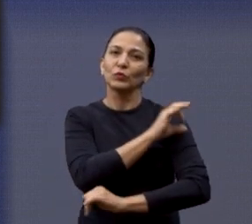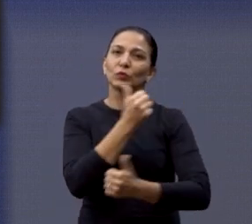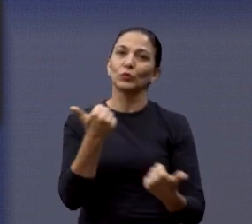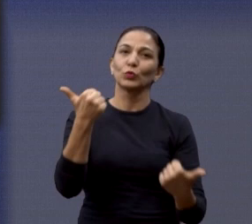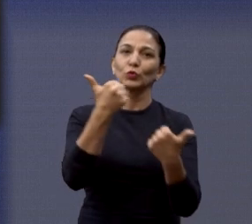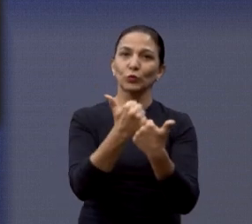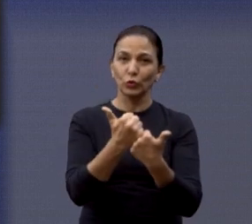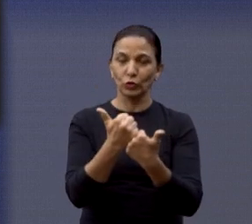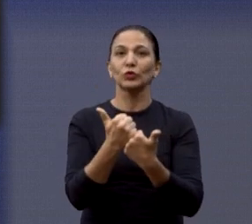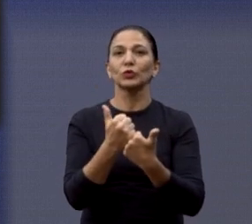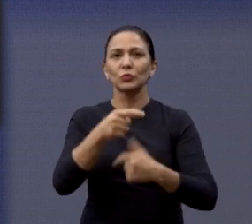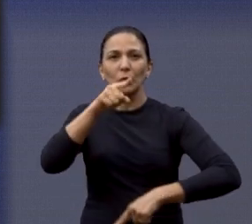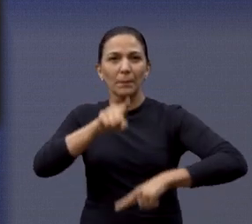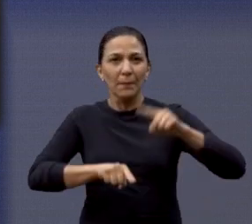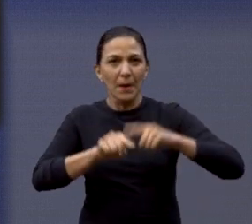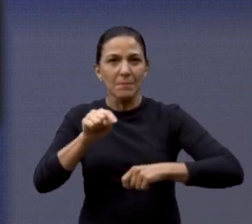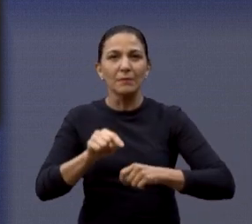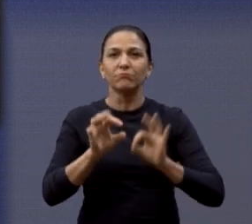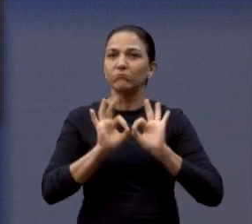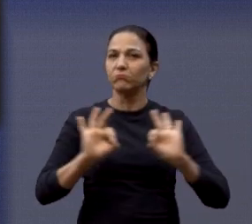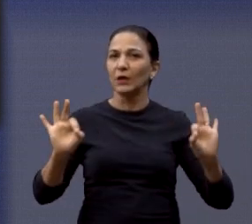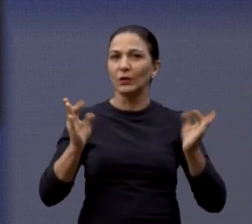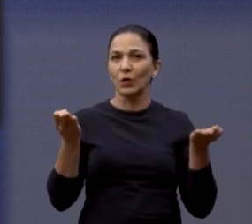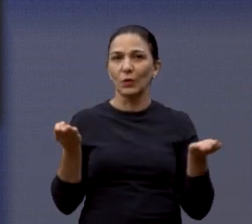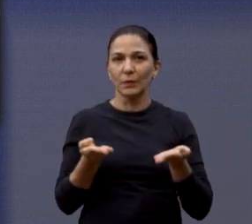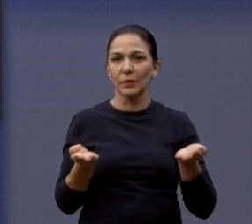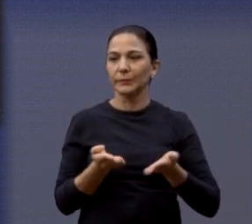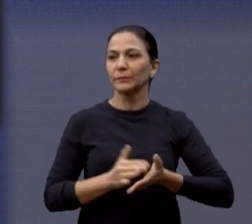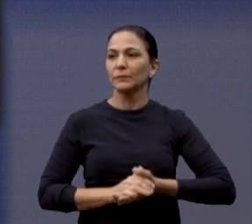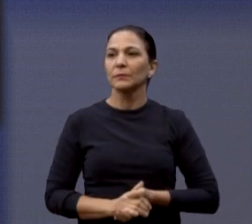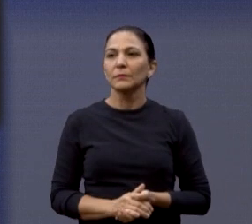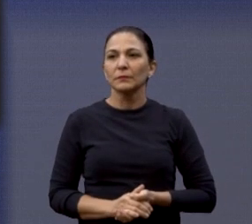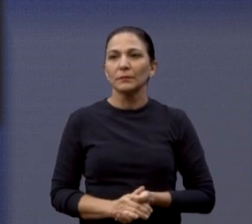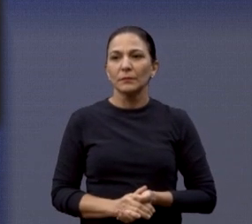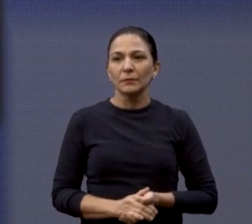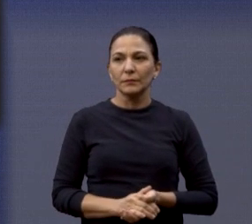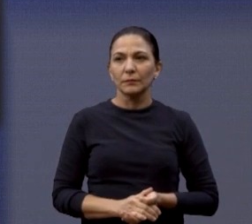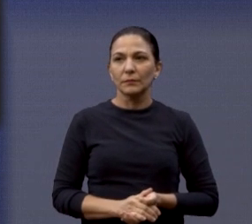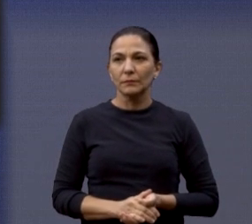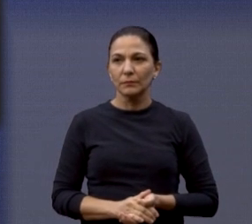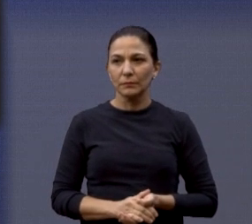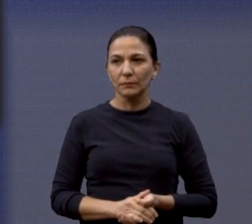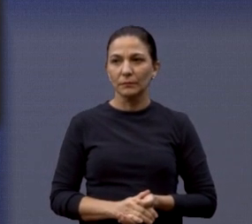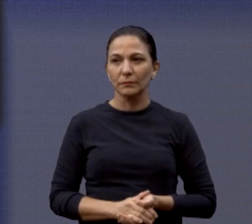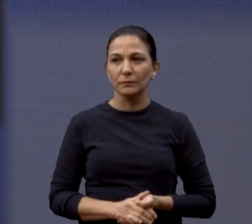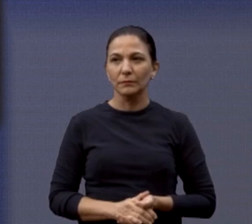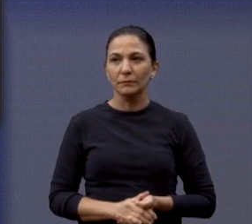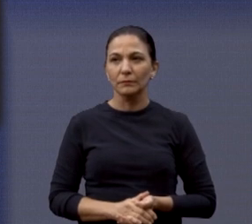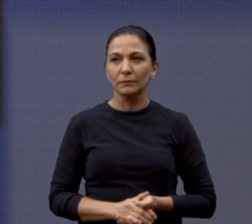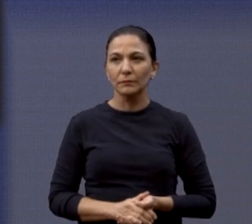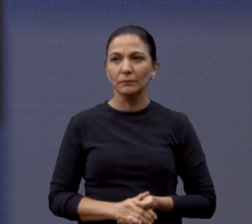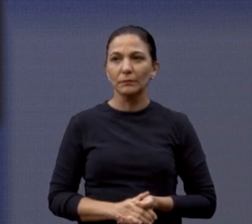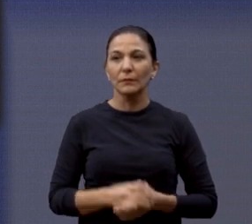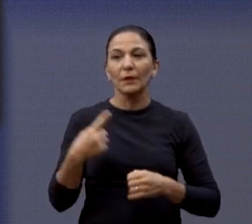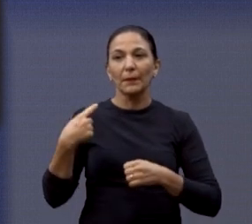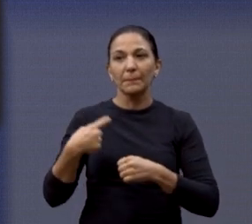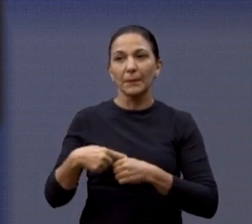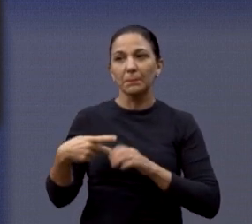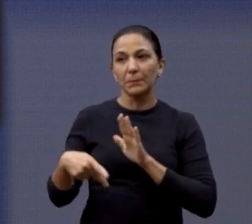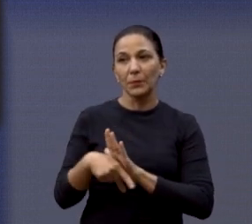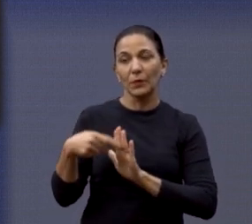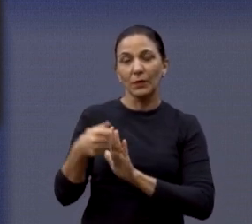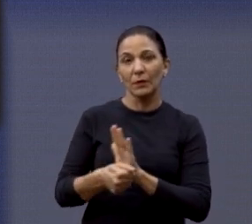asse lá, agora perfeito, tudo ok lá. Próxima. Essa aí na Santa Angelina,